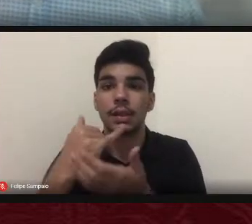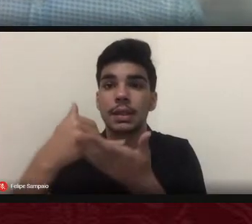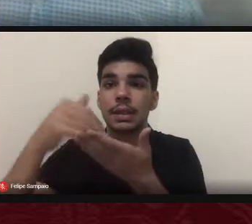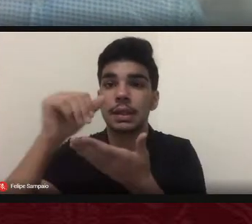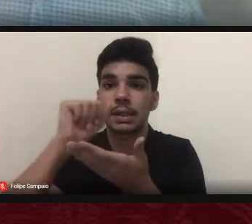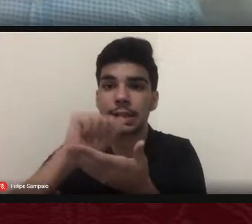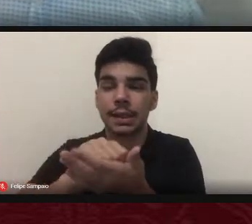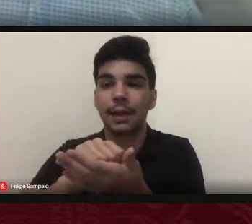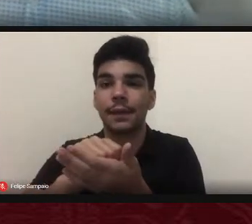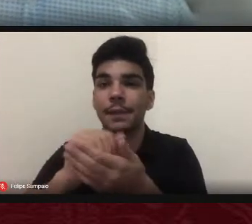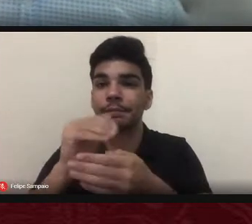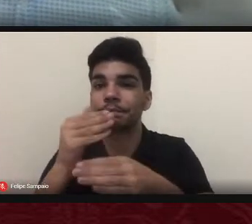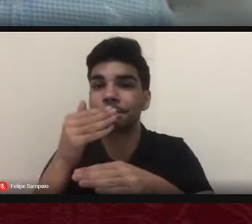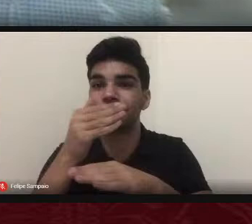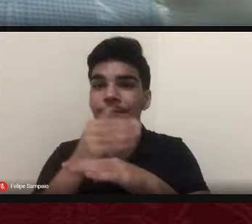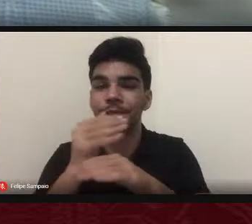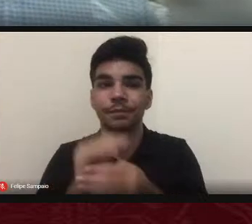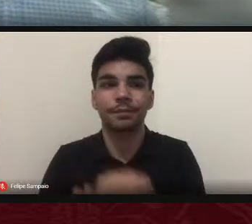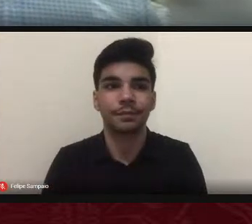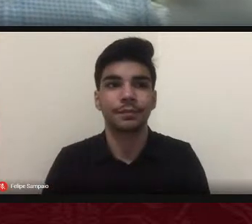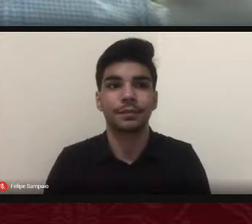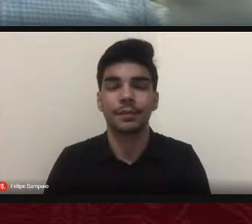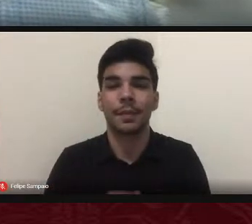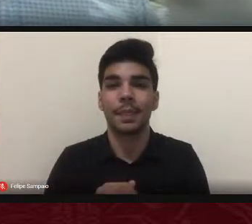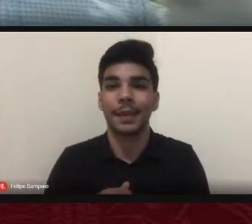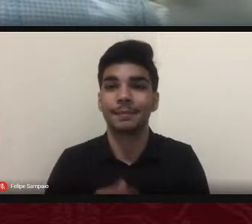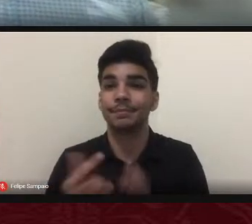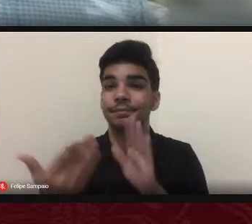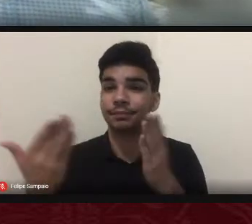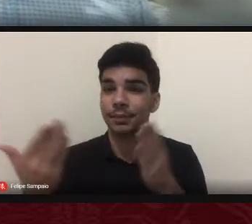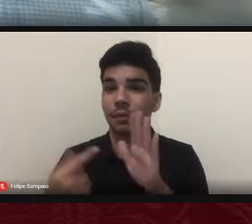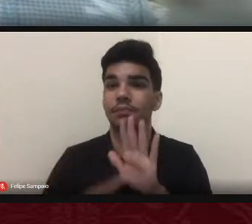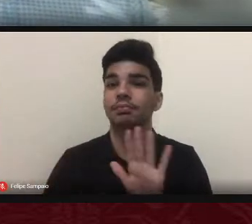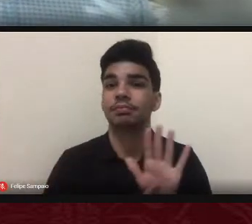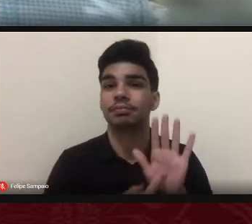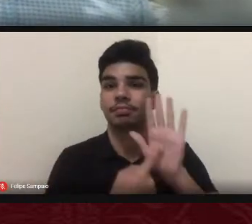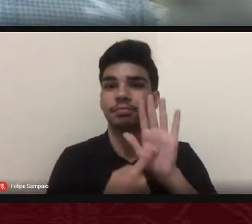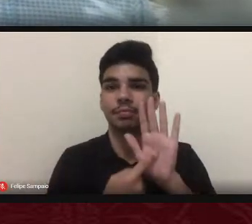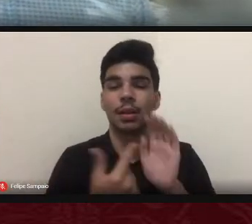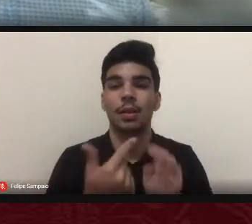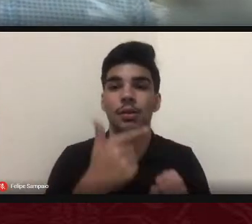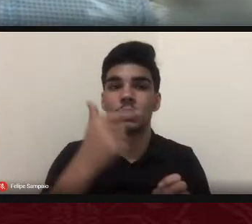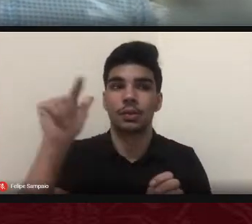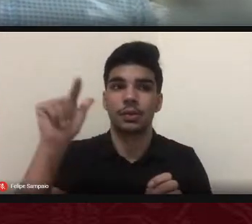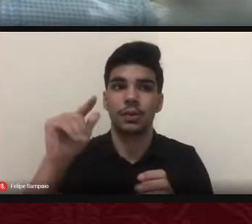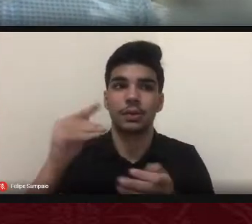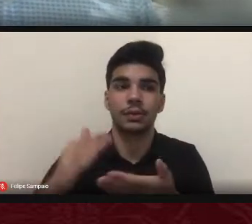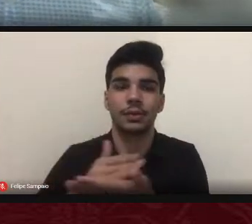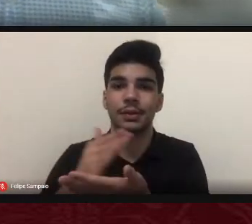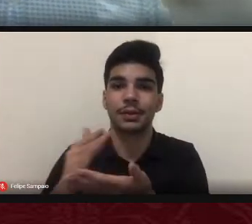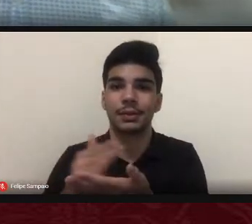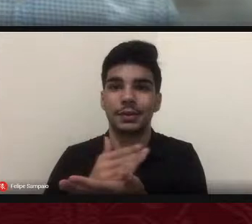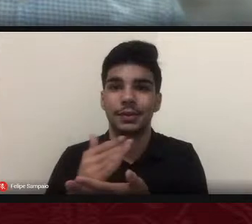fique com a palavra e apresente os demais do trabalho que foi realizado pela editora muito obrigado